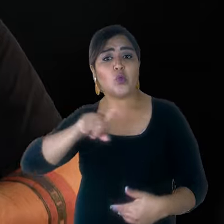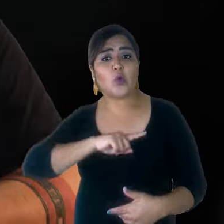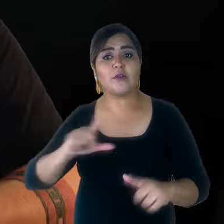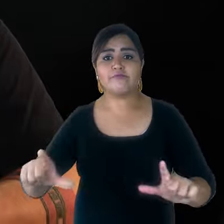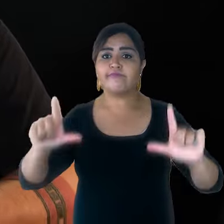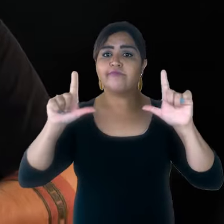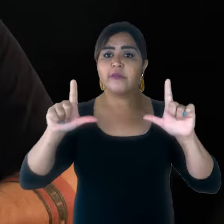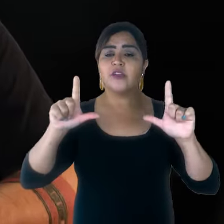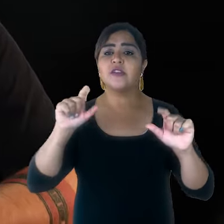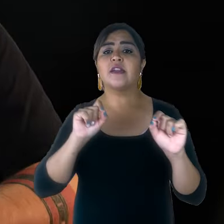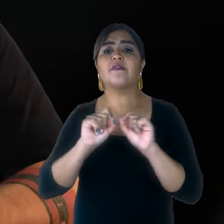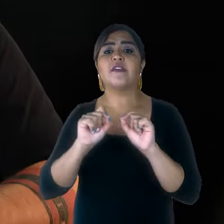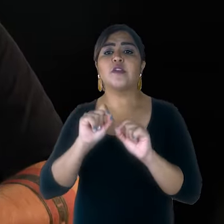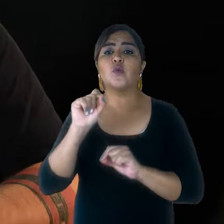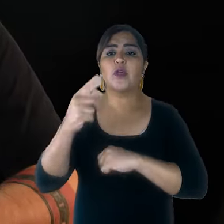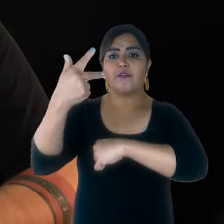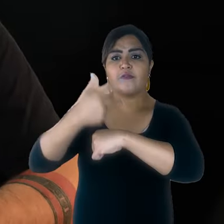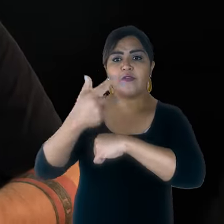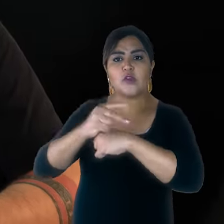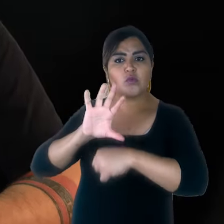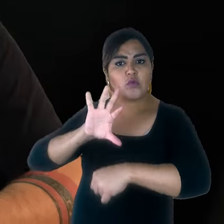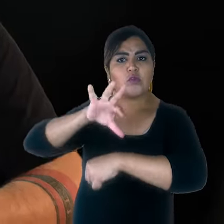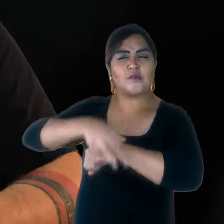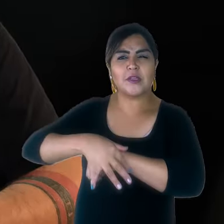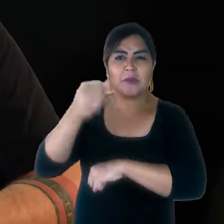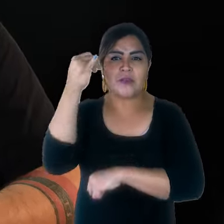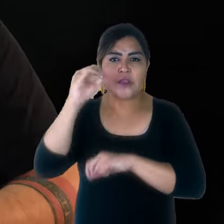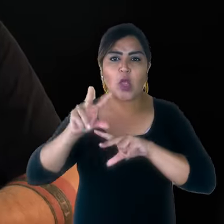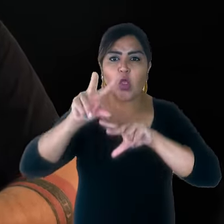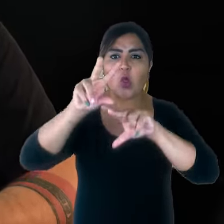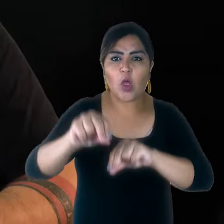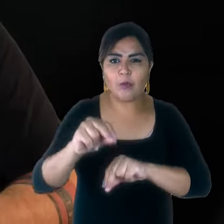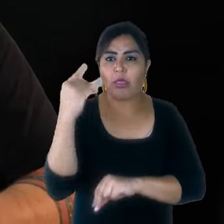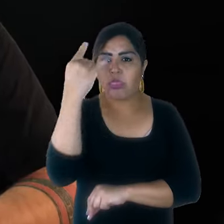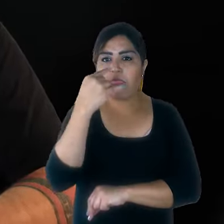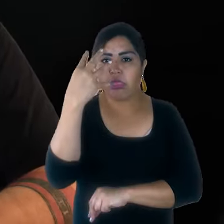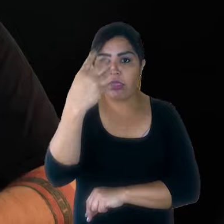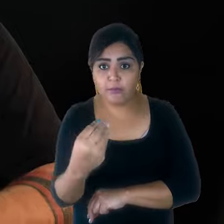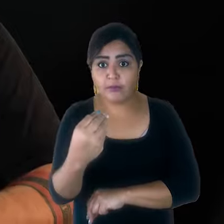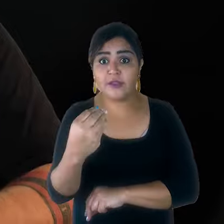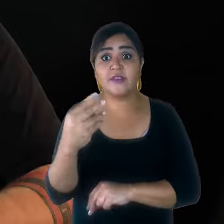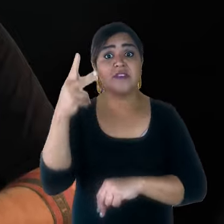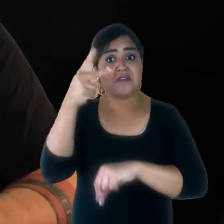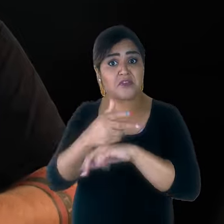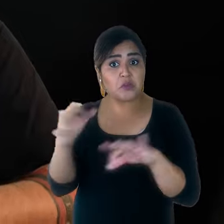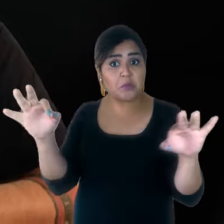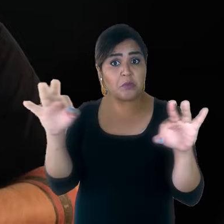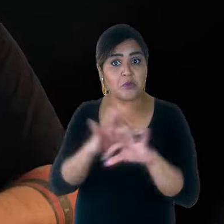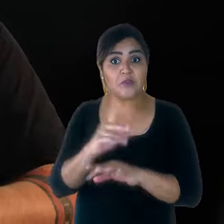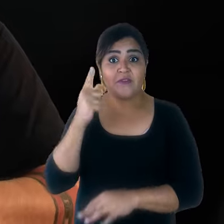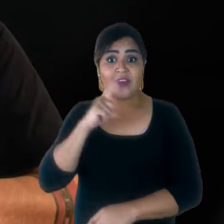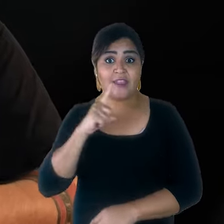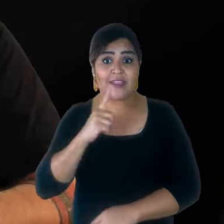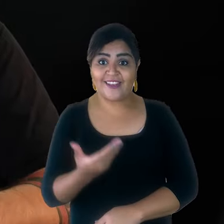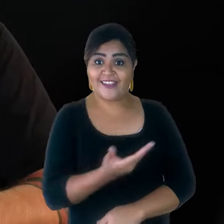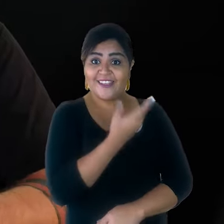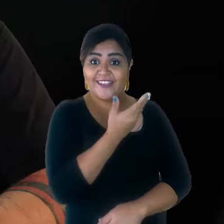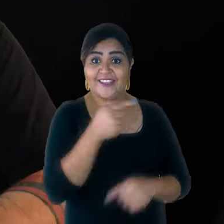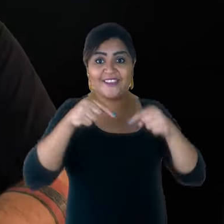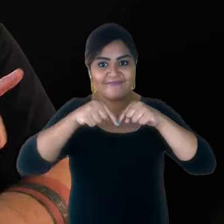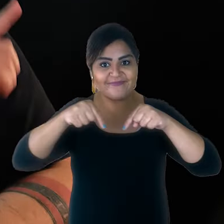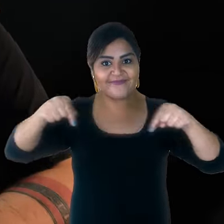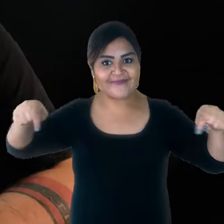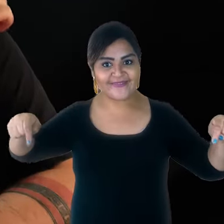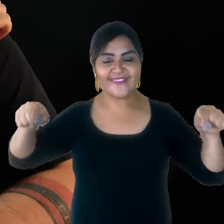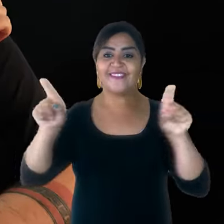Aqui no canal a gente está produzindo uma série de vídeos falando sobre segurança e sobre os golpes que acabam acontecendo. Se esses vídeos já saíram,